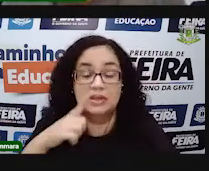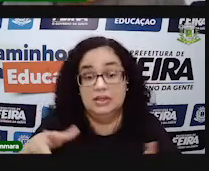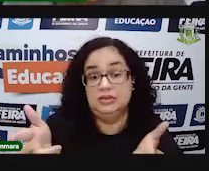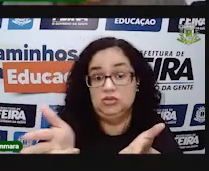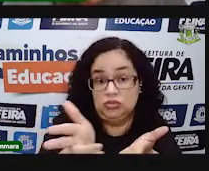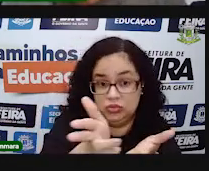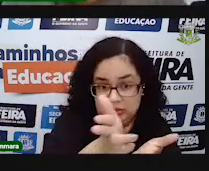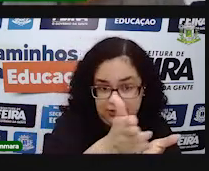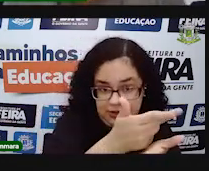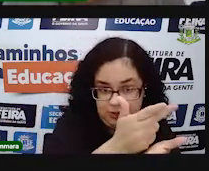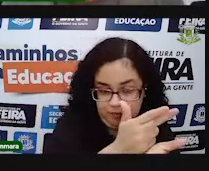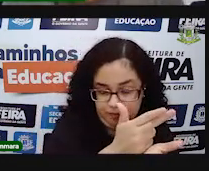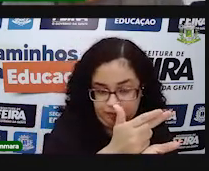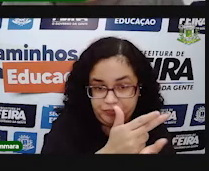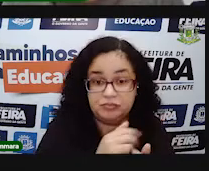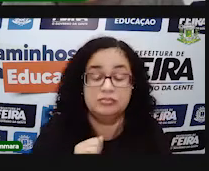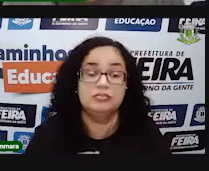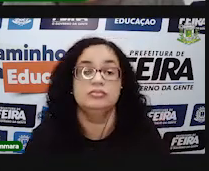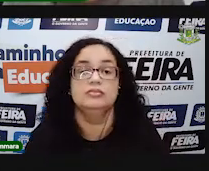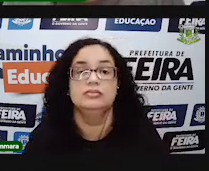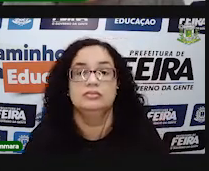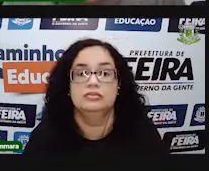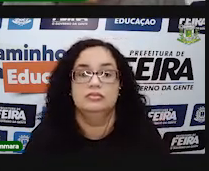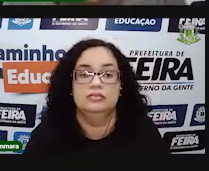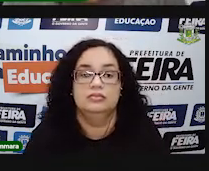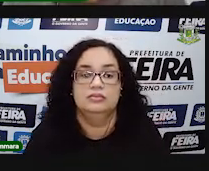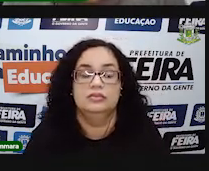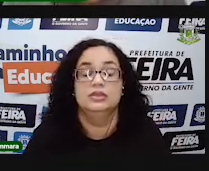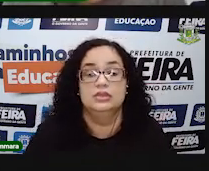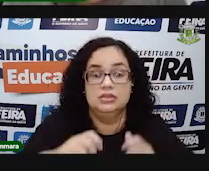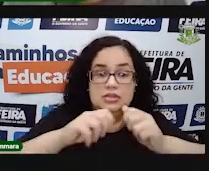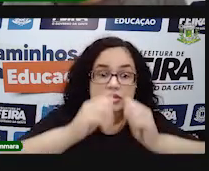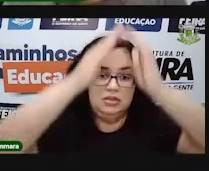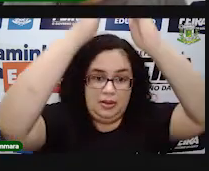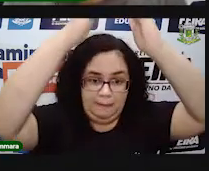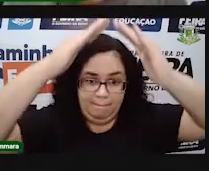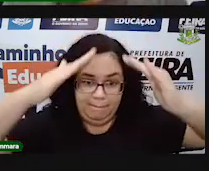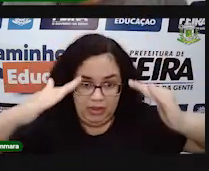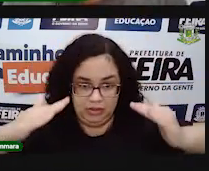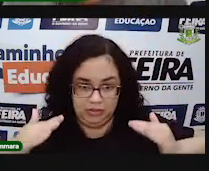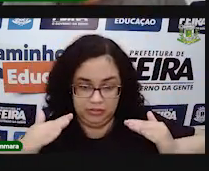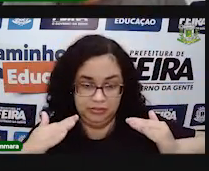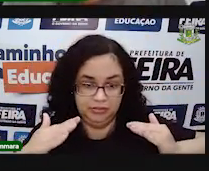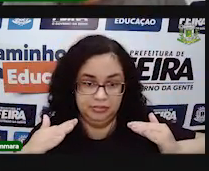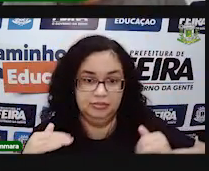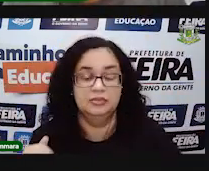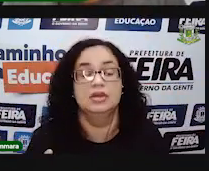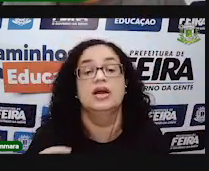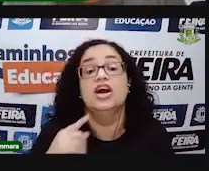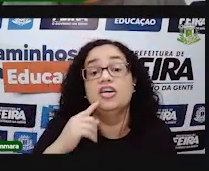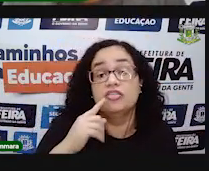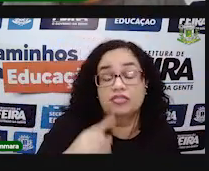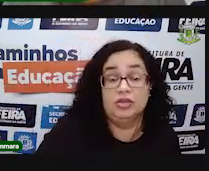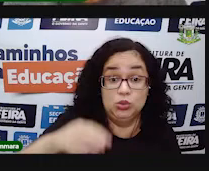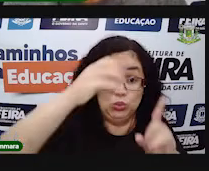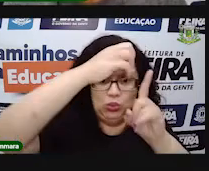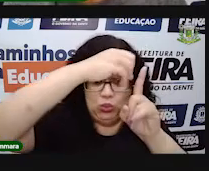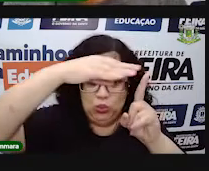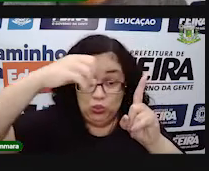né? O bacana é você correr atrás de imagens, né, dessas figuras, dessas